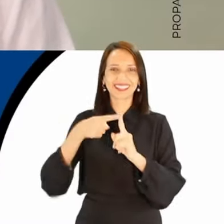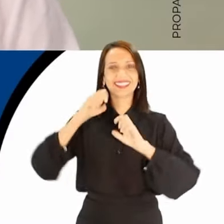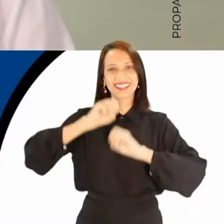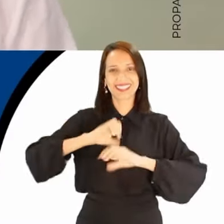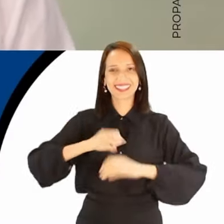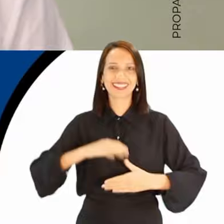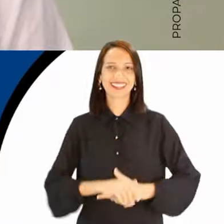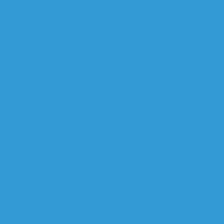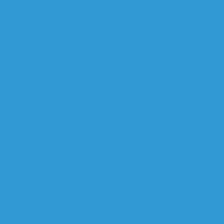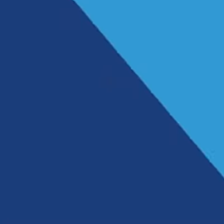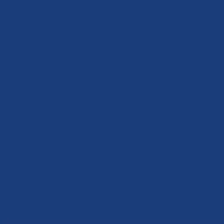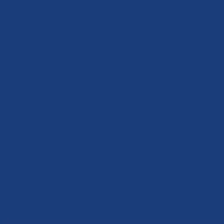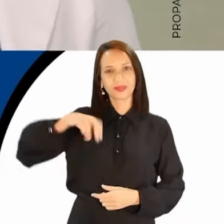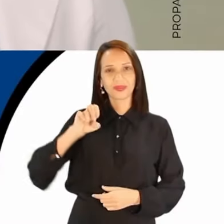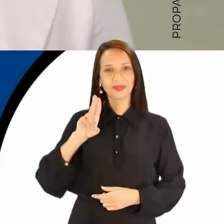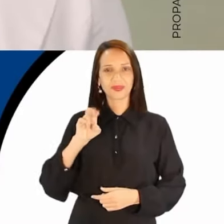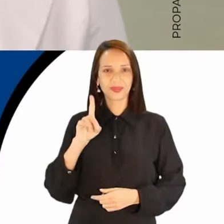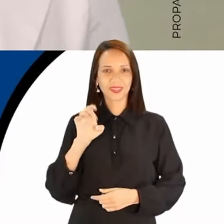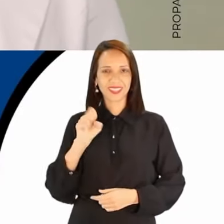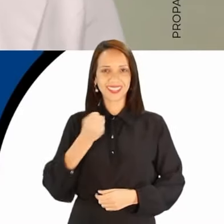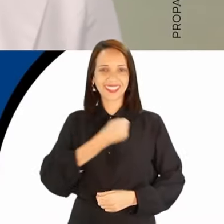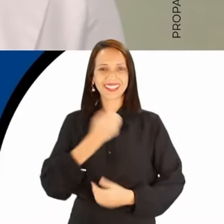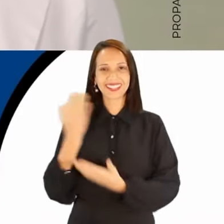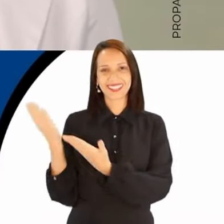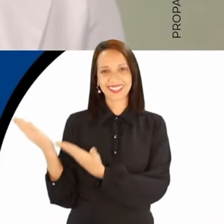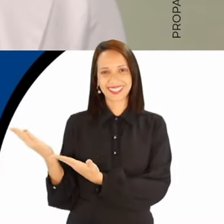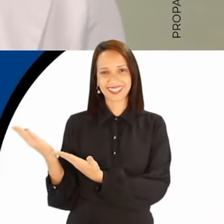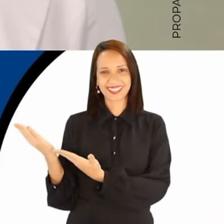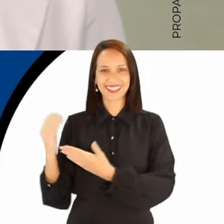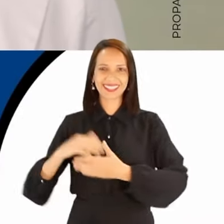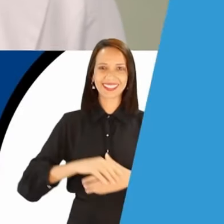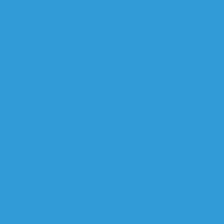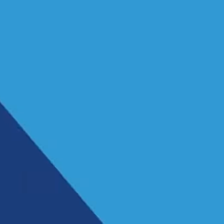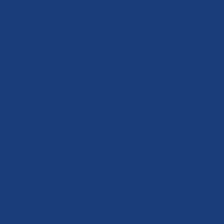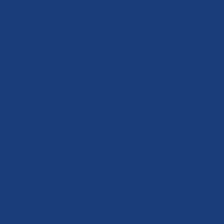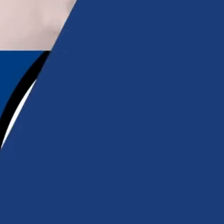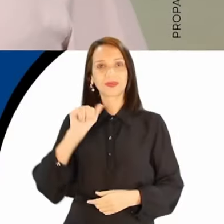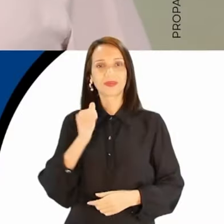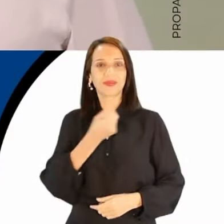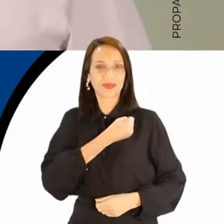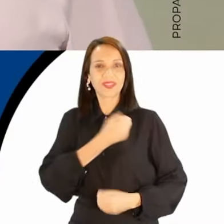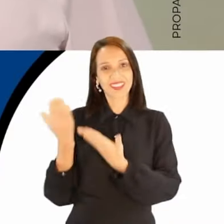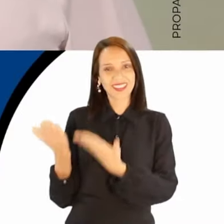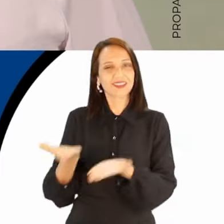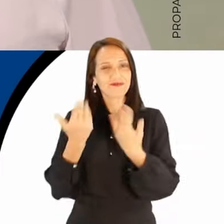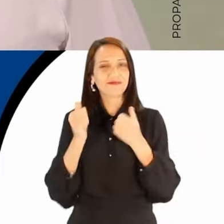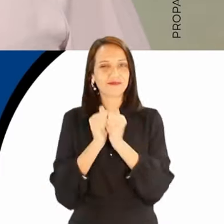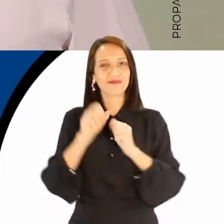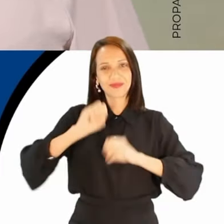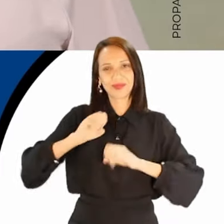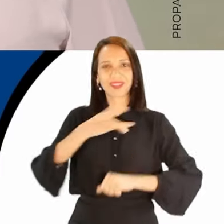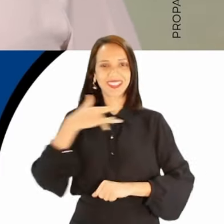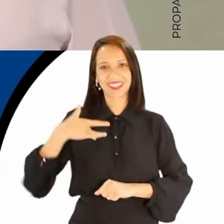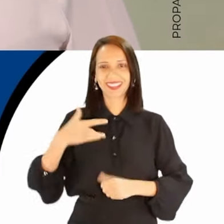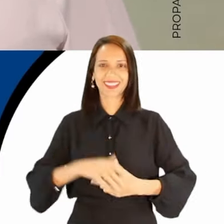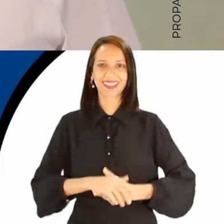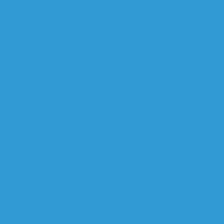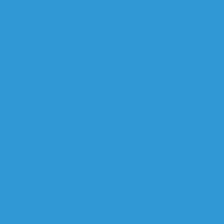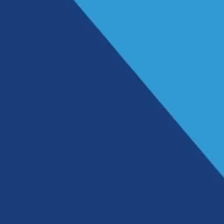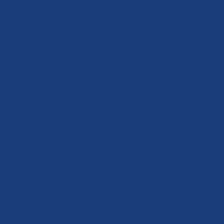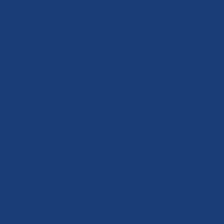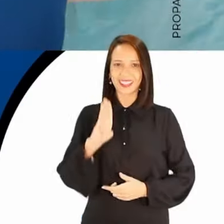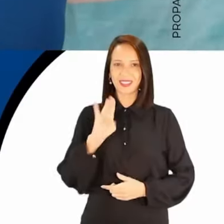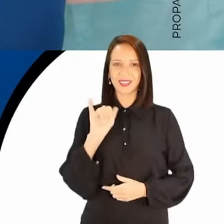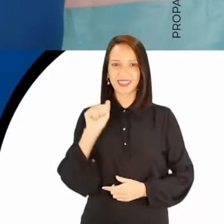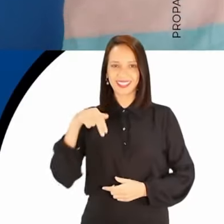24, pela educação. Neujas Carvalho, 12, 6, 0, 0. Mara Leandro, 12, 900. Venham comigo, Educação e